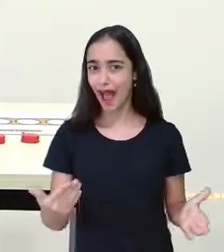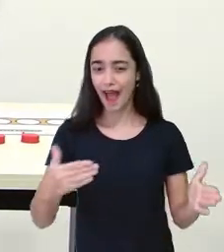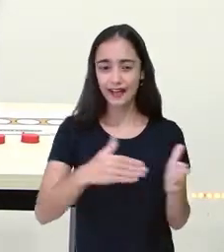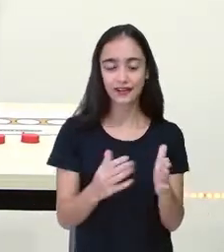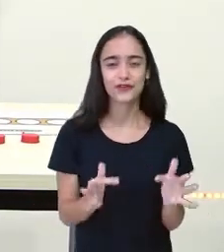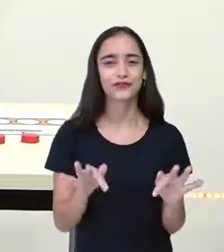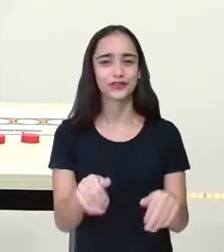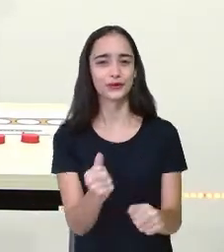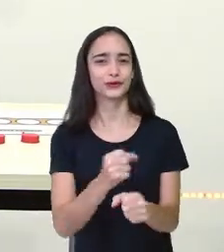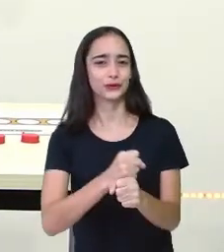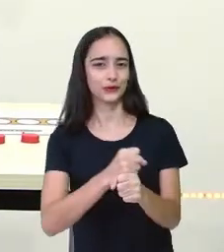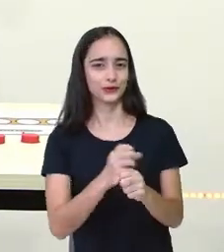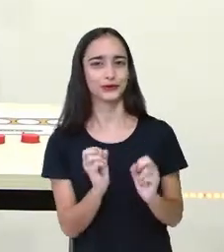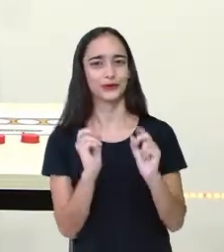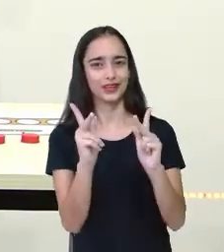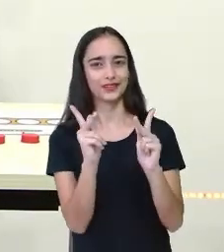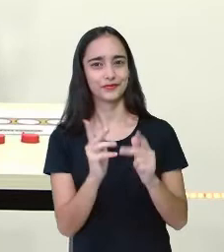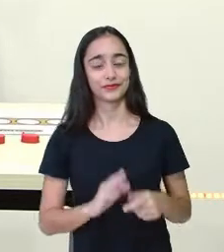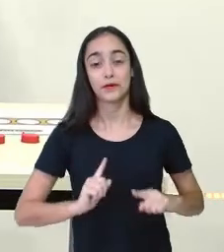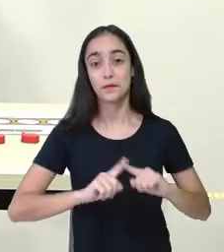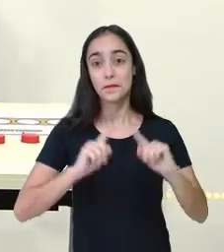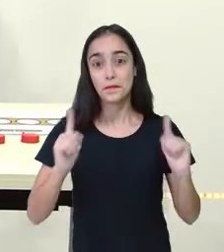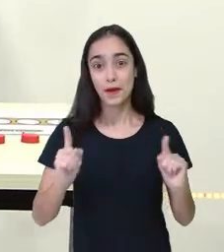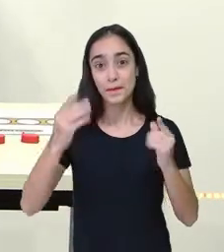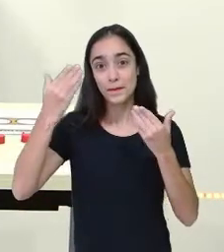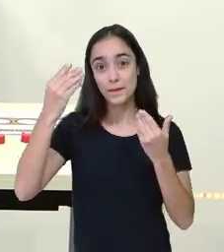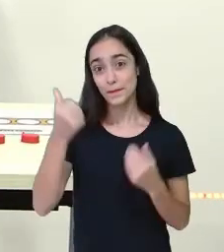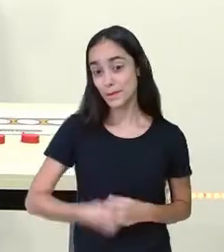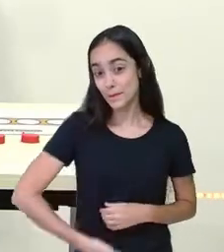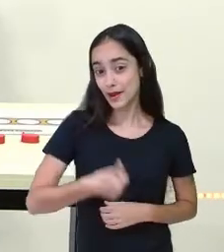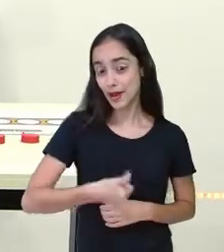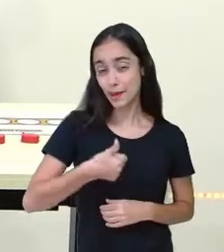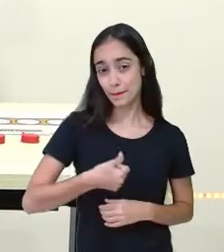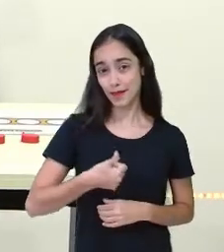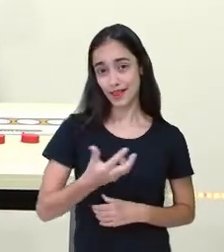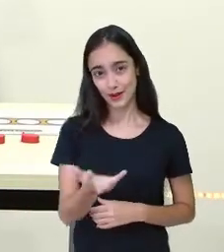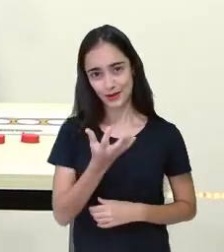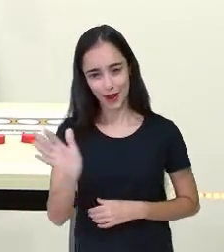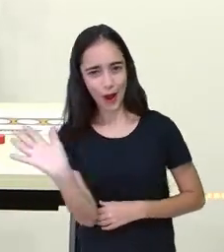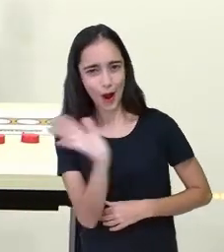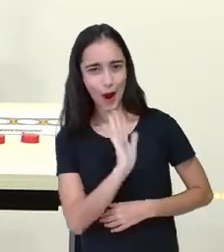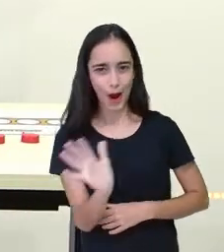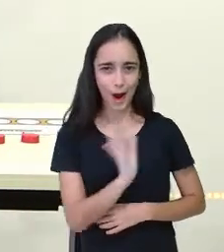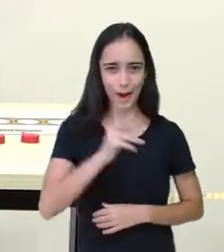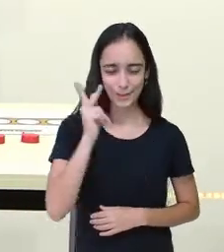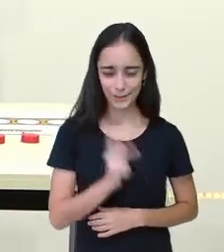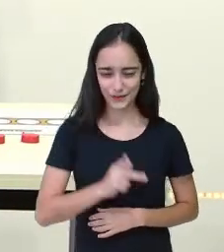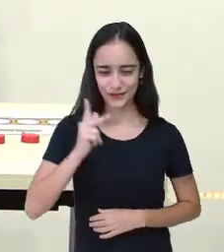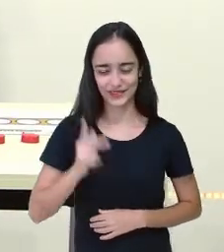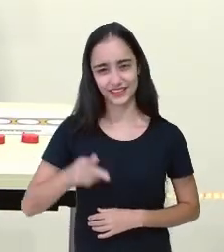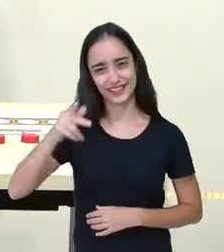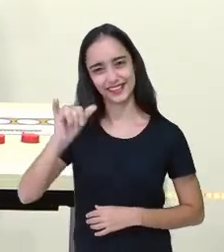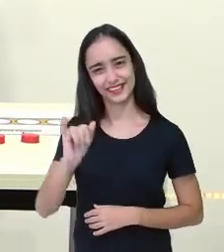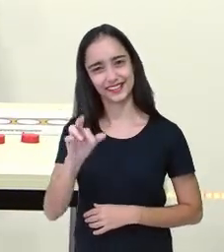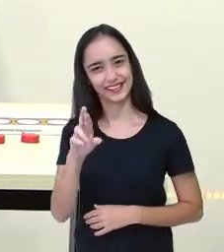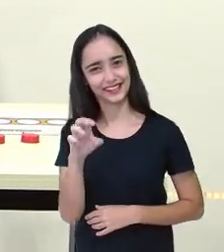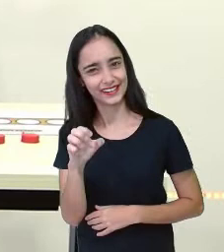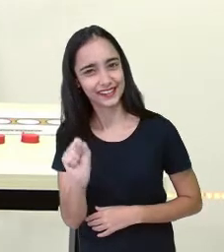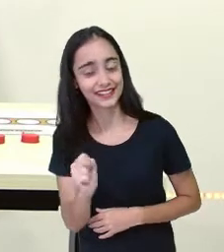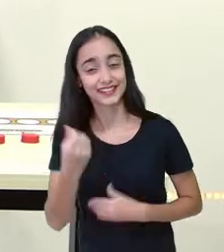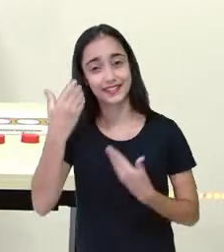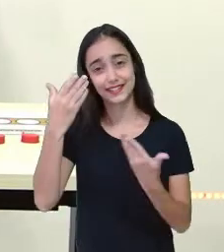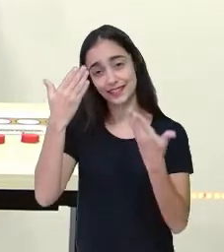Mas eu quero primeiro dar um olá para a professora Iris, que já está ali a posto no chat e